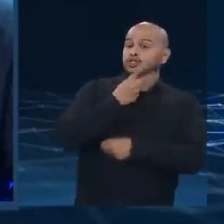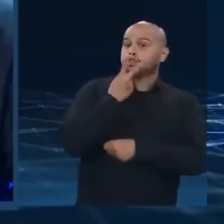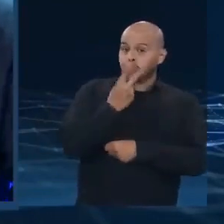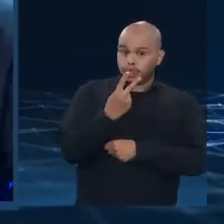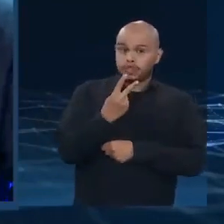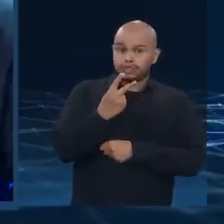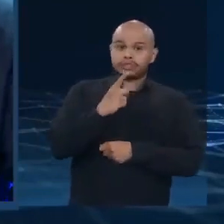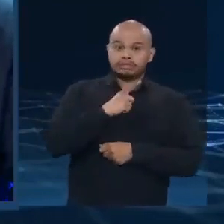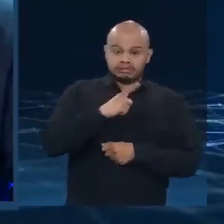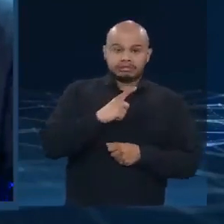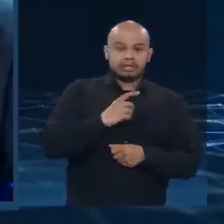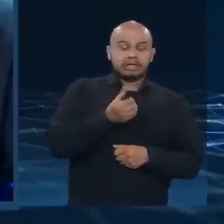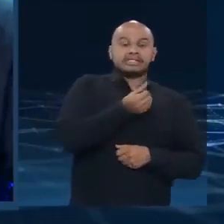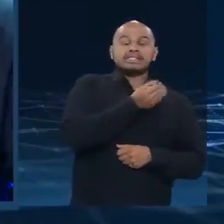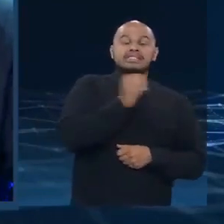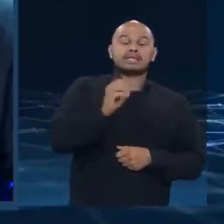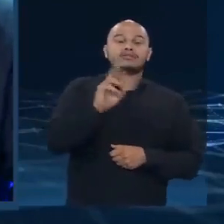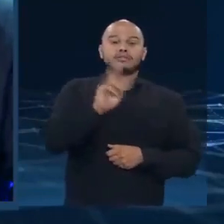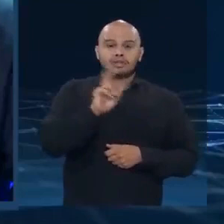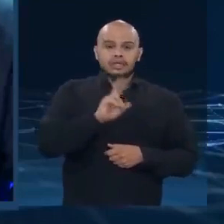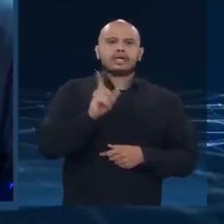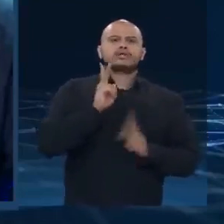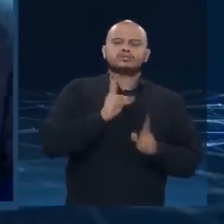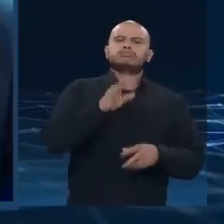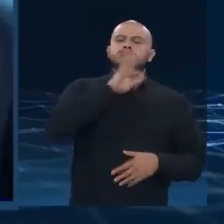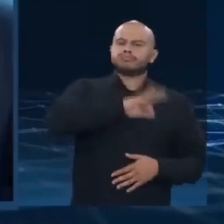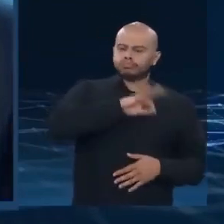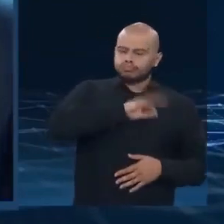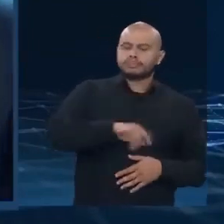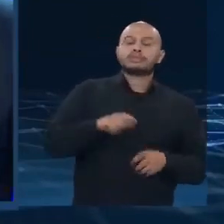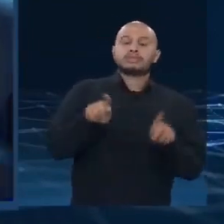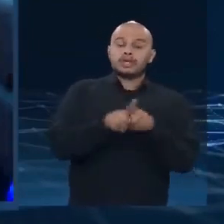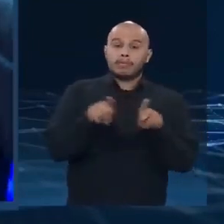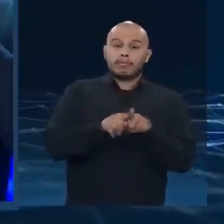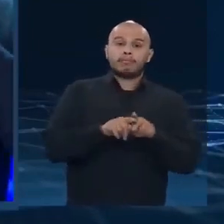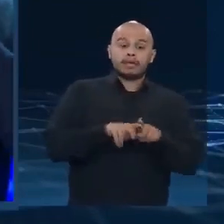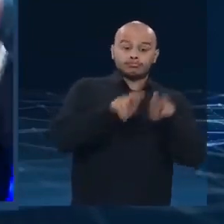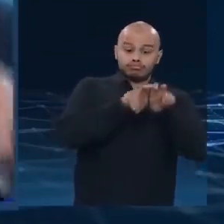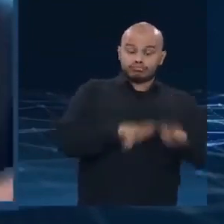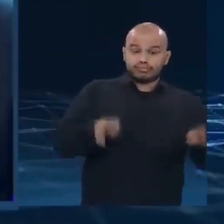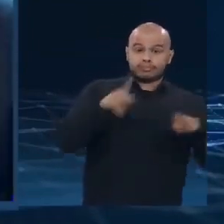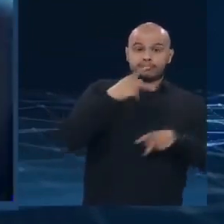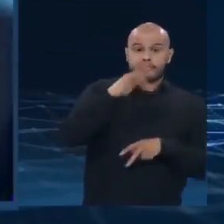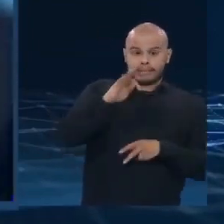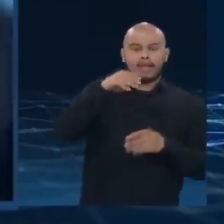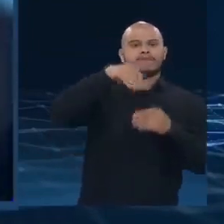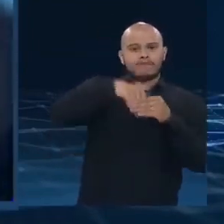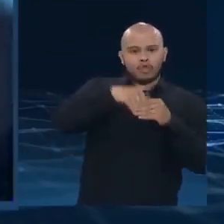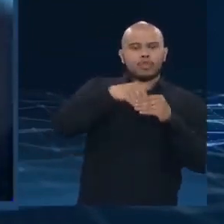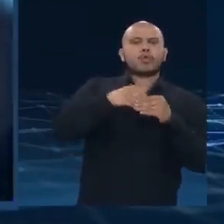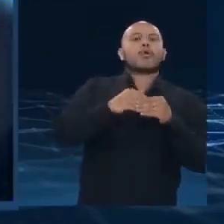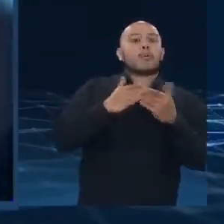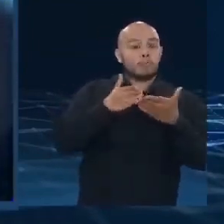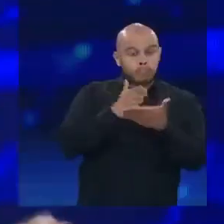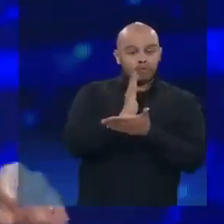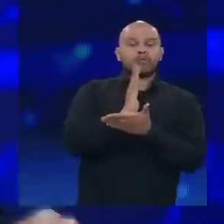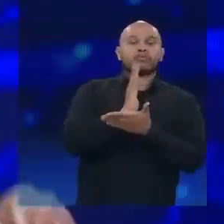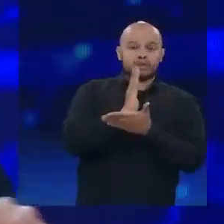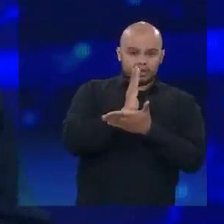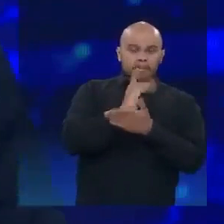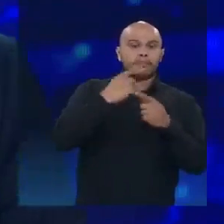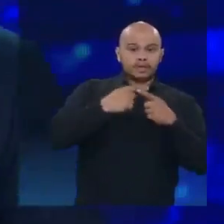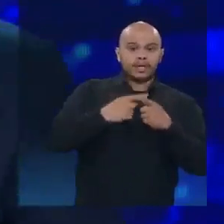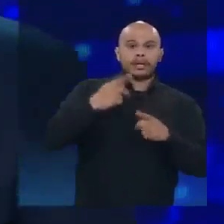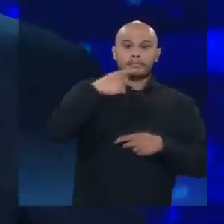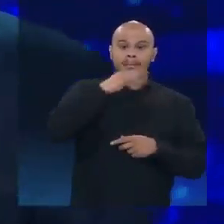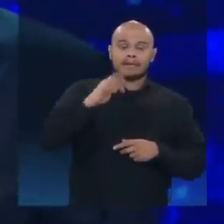os R$ no Bolsa Família. A bancada do PT votou favorável, porque a bancada do PT acha que o povo tem